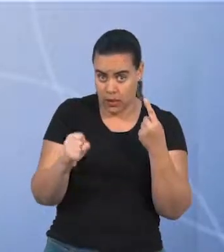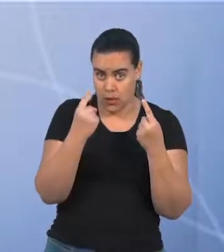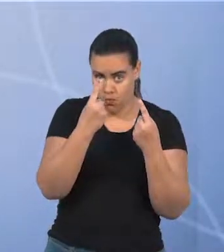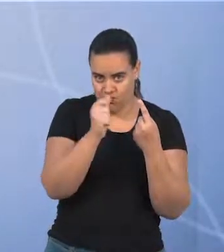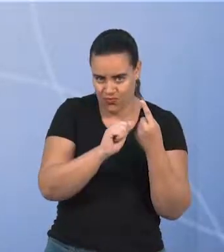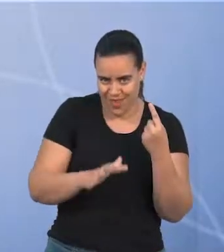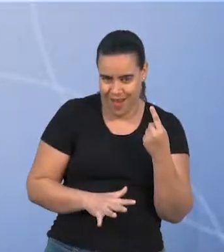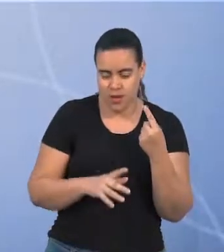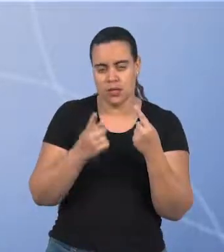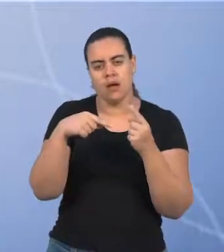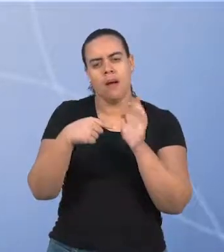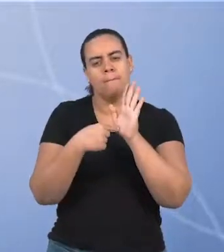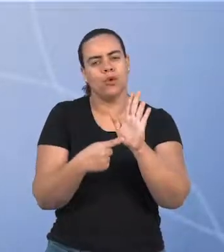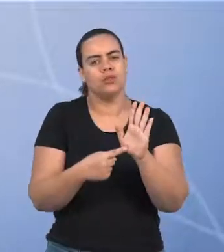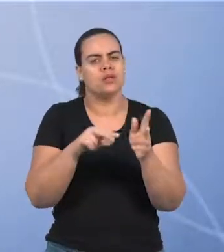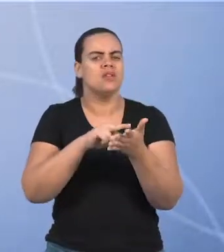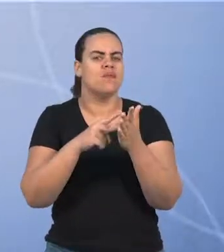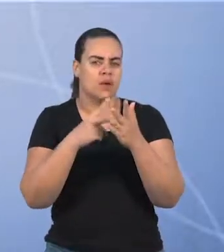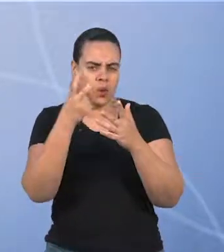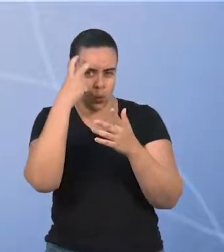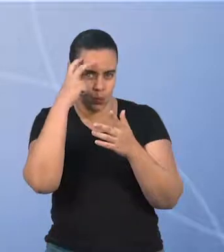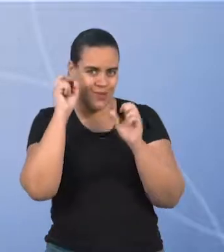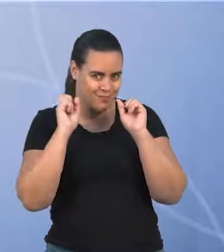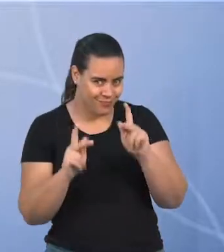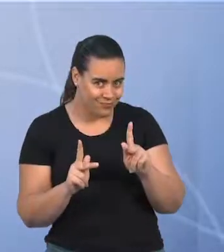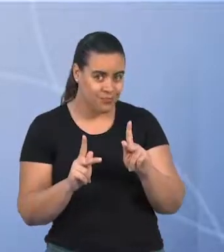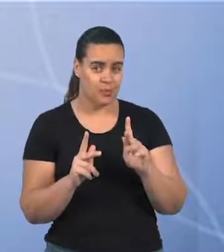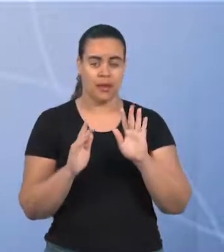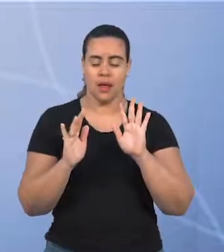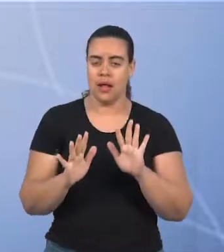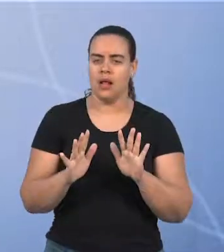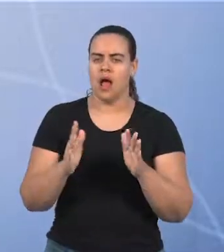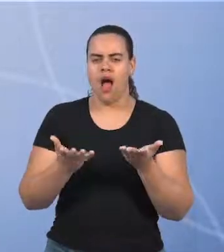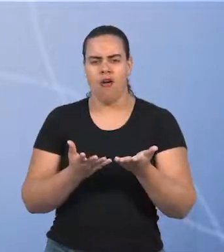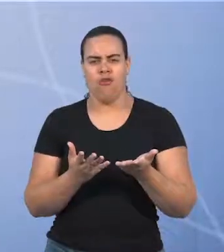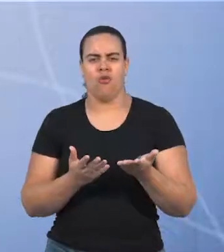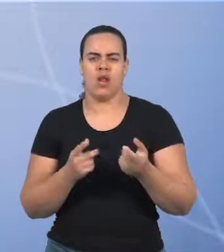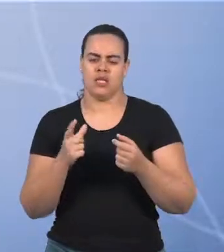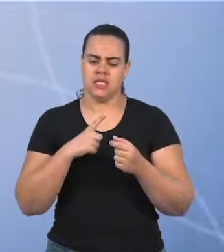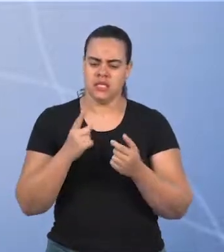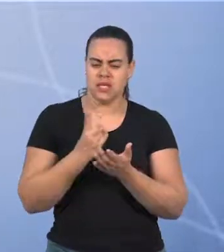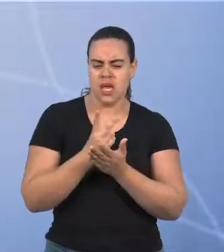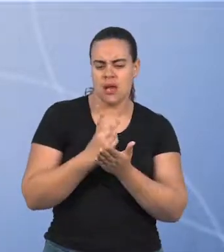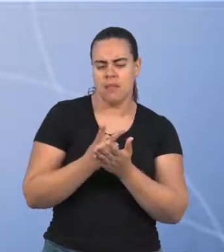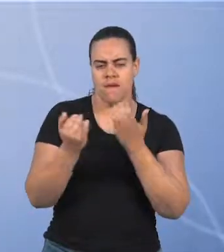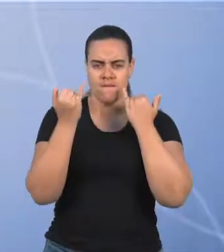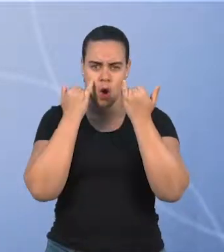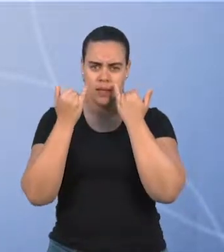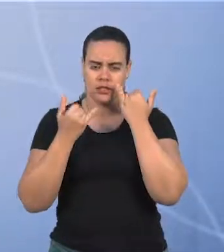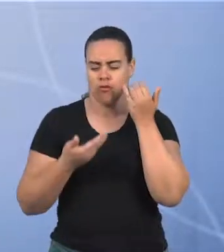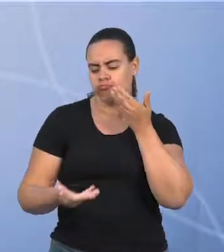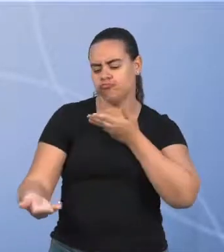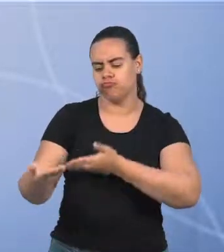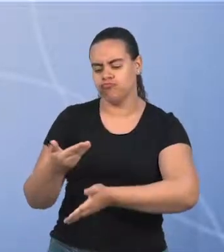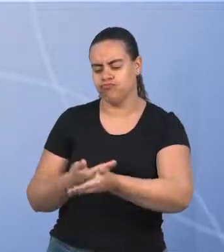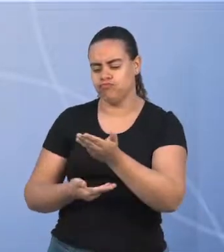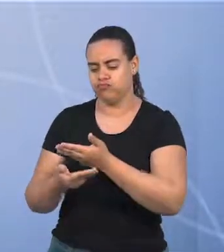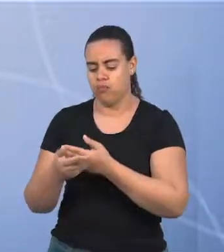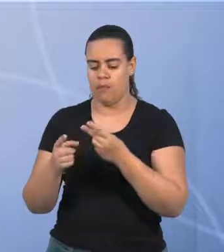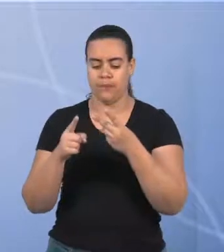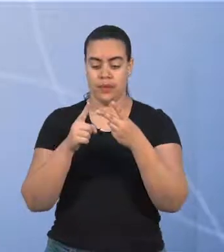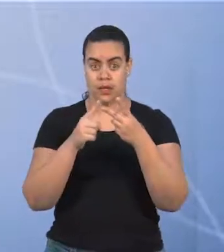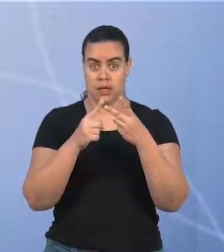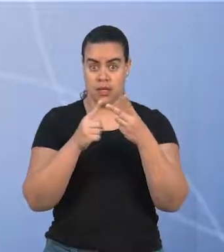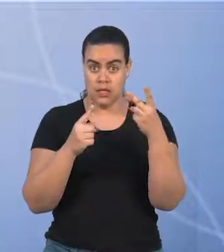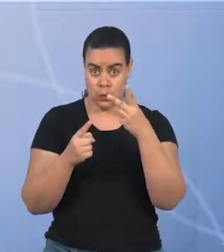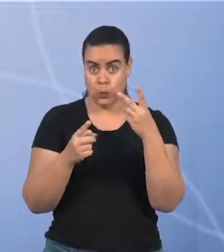vocês irão apresentar o entendimento de cultura, ok? Nisso, estaremos ativos e trocando informação no Fórum do Mudo. Na segunda semana, vocês irão